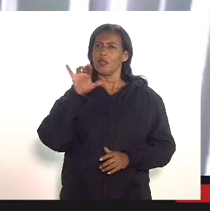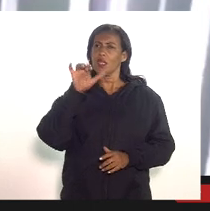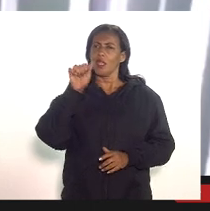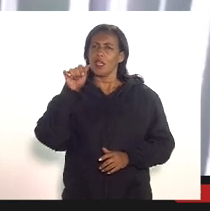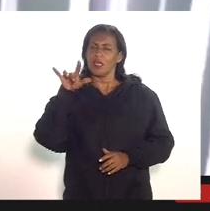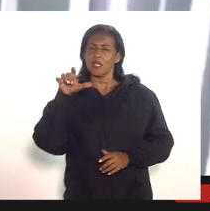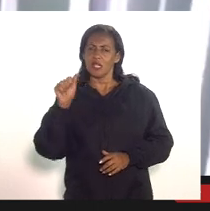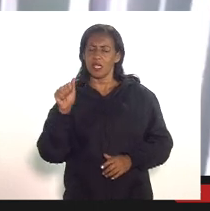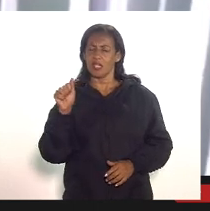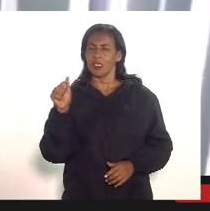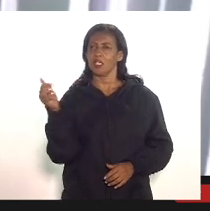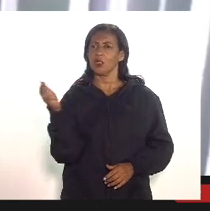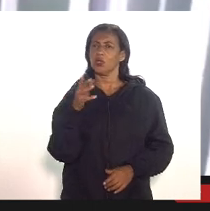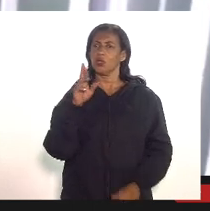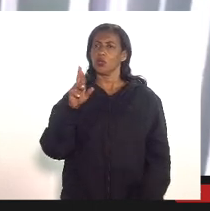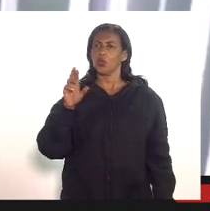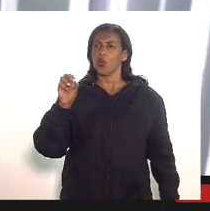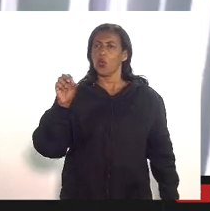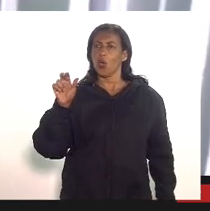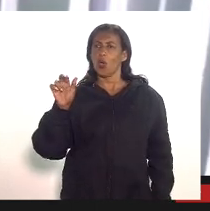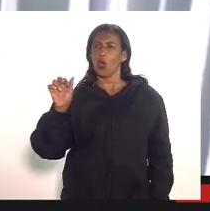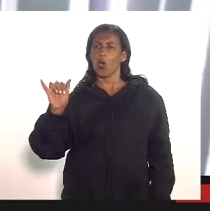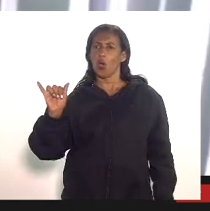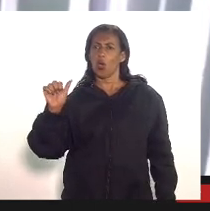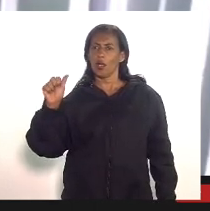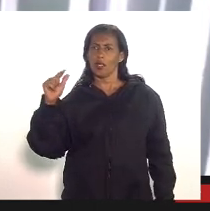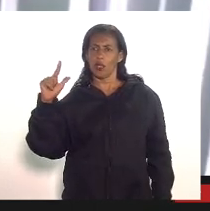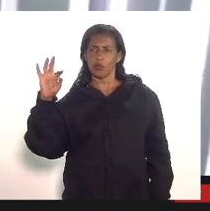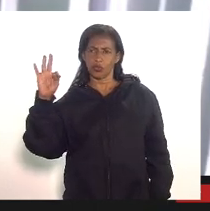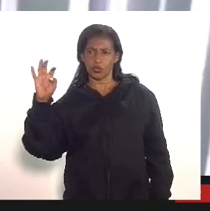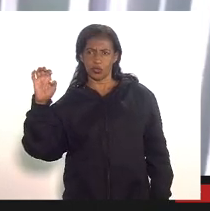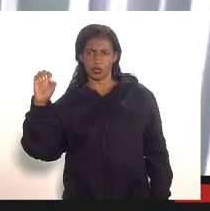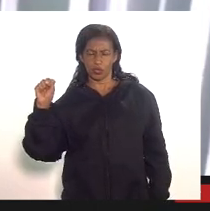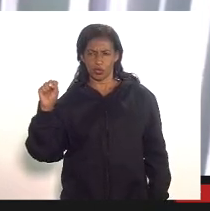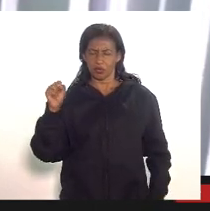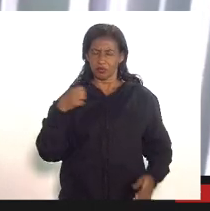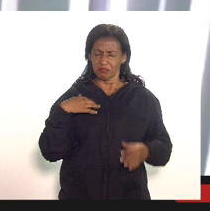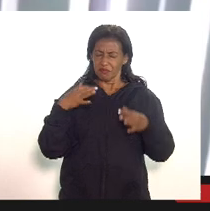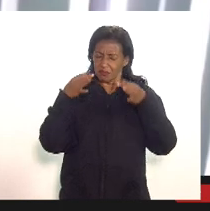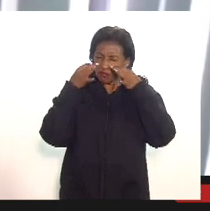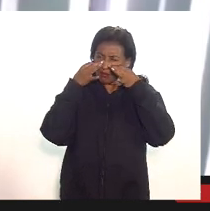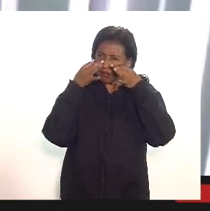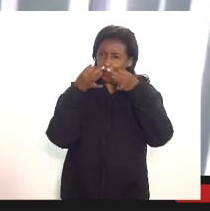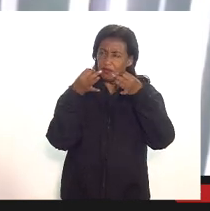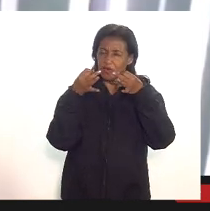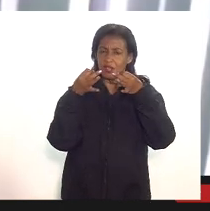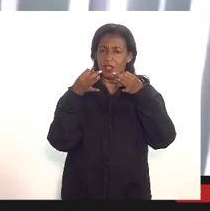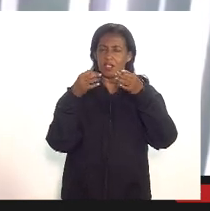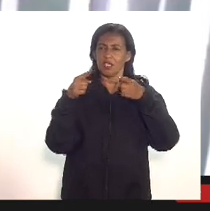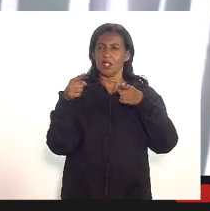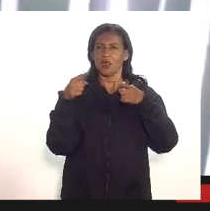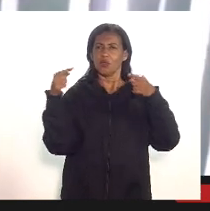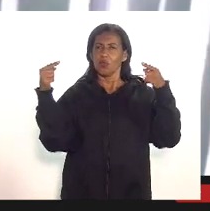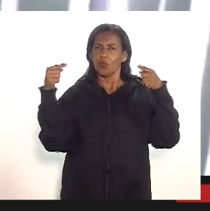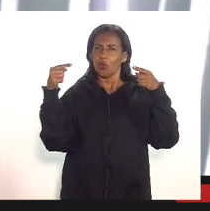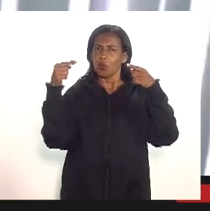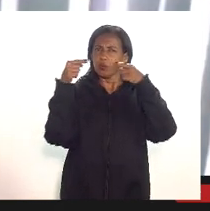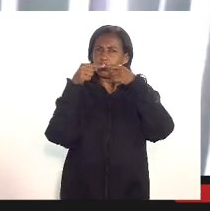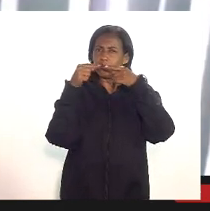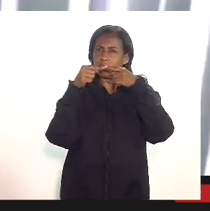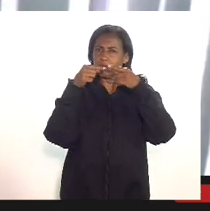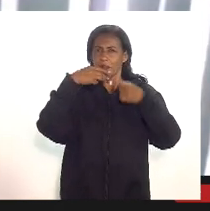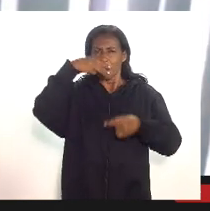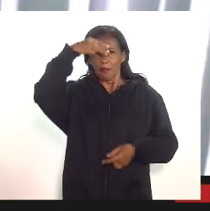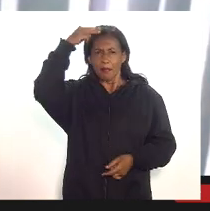de Rodes Participações Especiais na sigla AF me chamou muita atenção e eu vou na linha do deputado Márcio Pacheco ressaltando que me